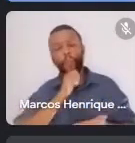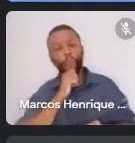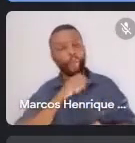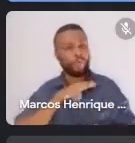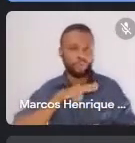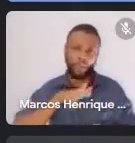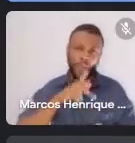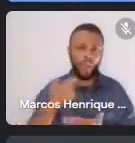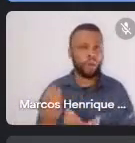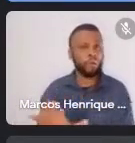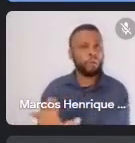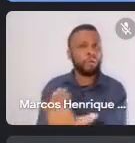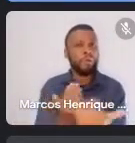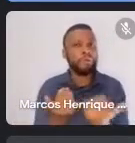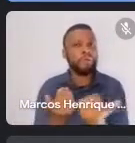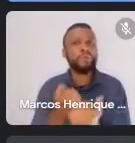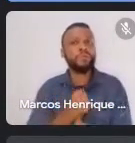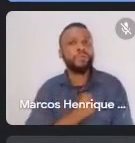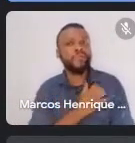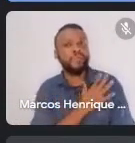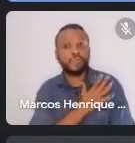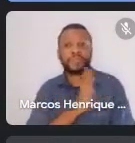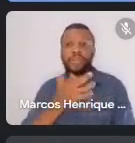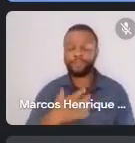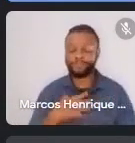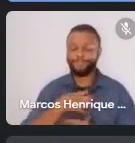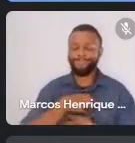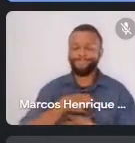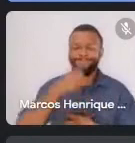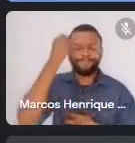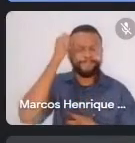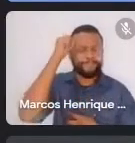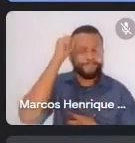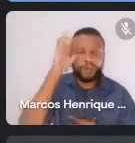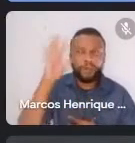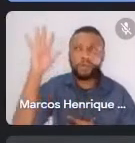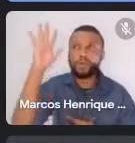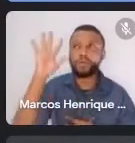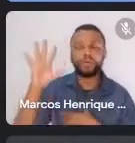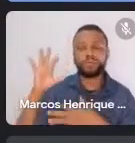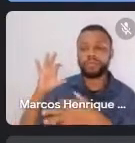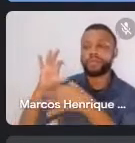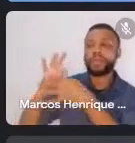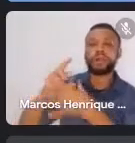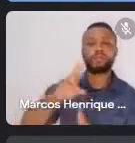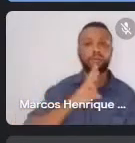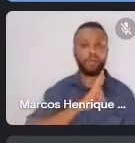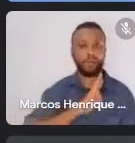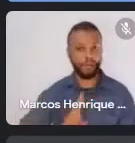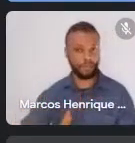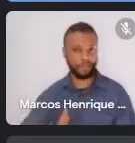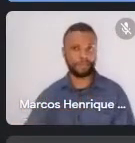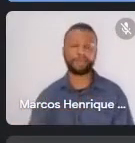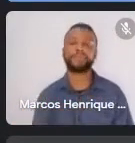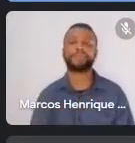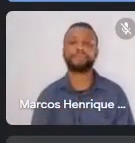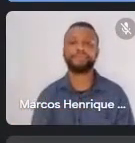Exército, assim, mas já com aquelas aspirações aí republicanas, né? Bem, pode passar.